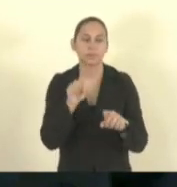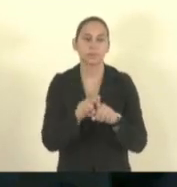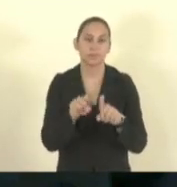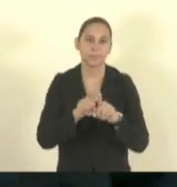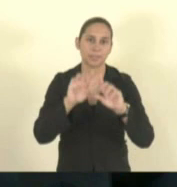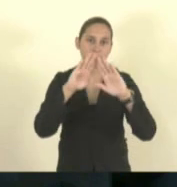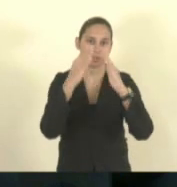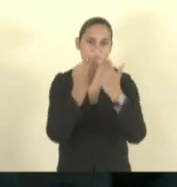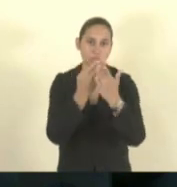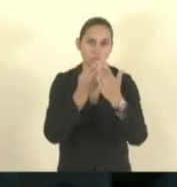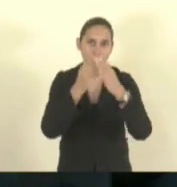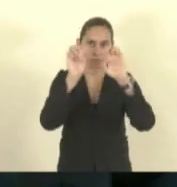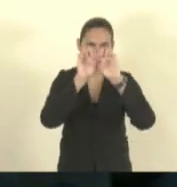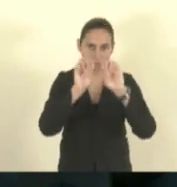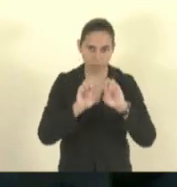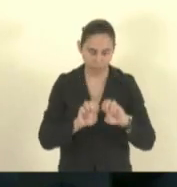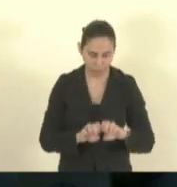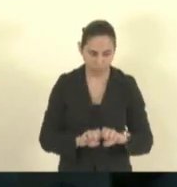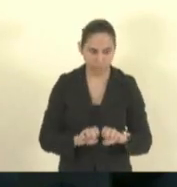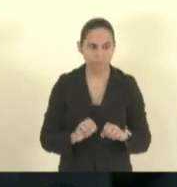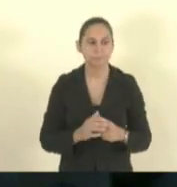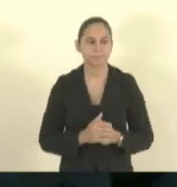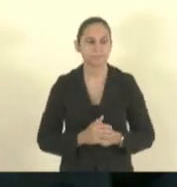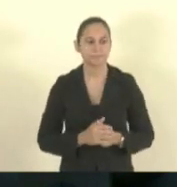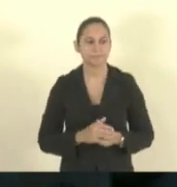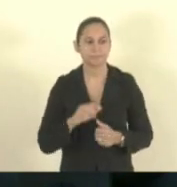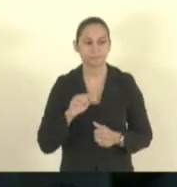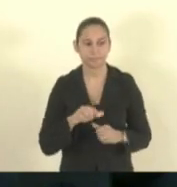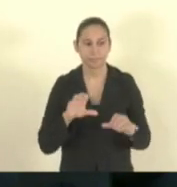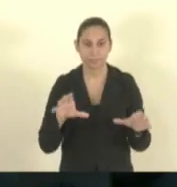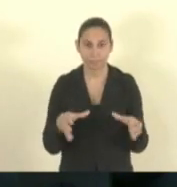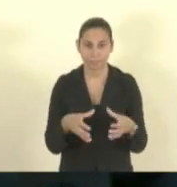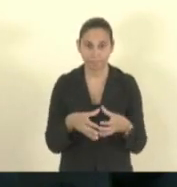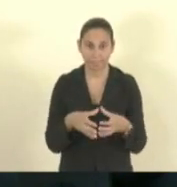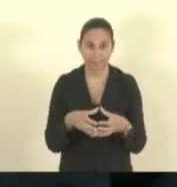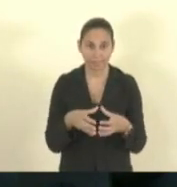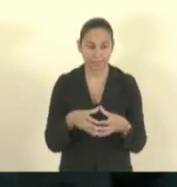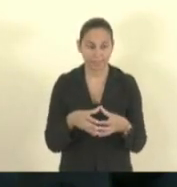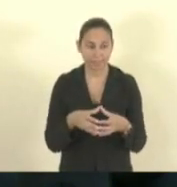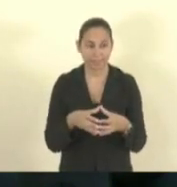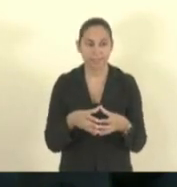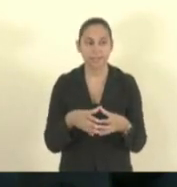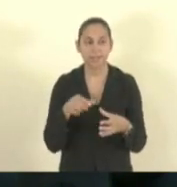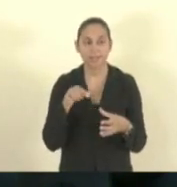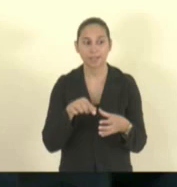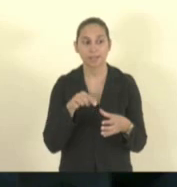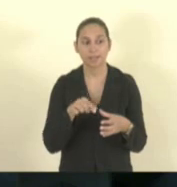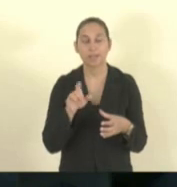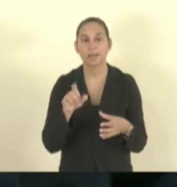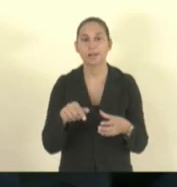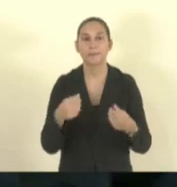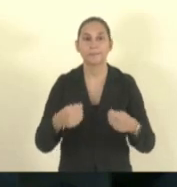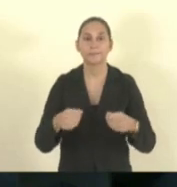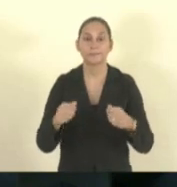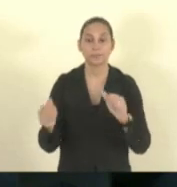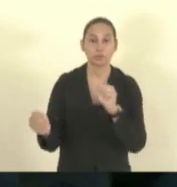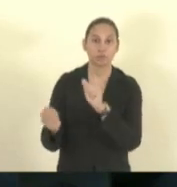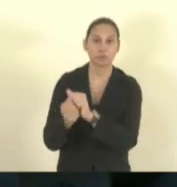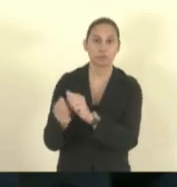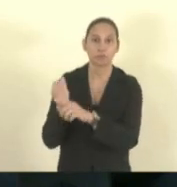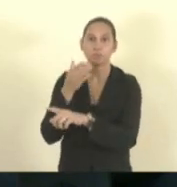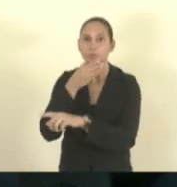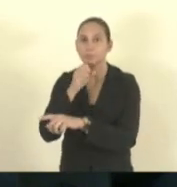escolar. Parágrafo único. O Conselho referido no CAPT desse artigo deverá ser ouvido junto aos pais e